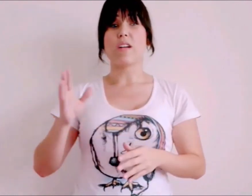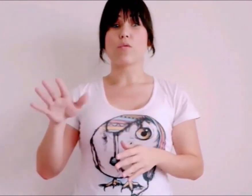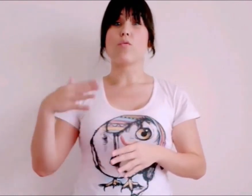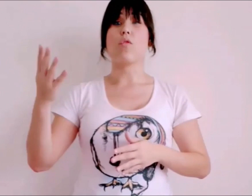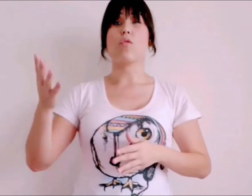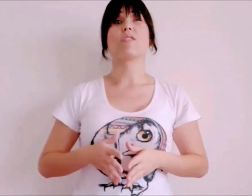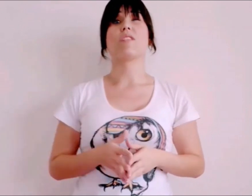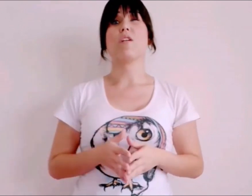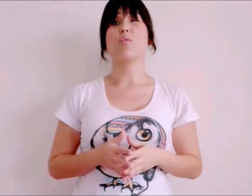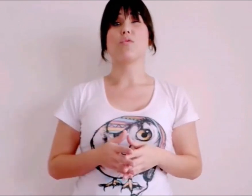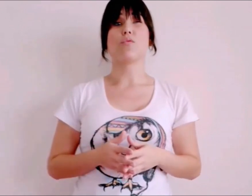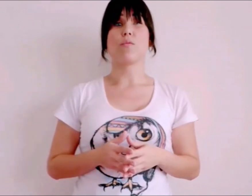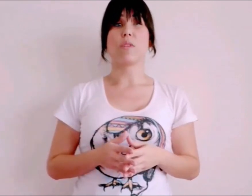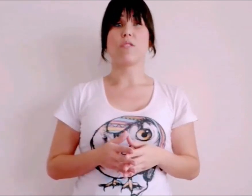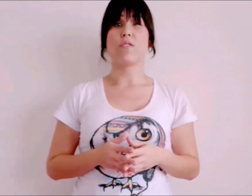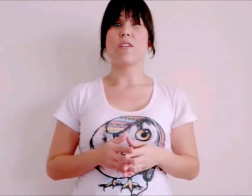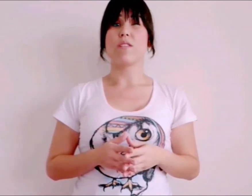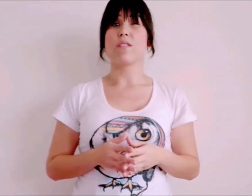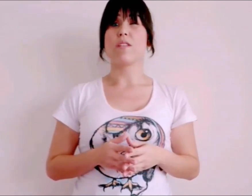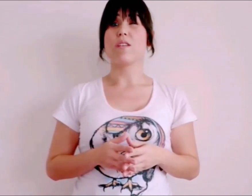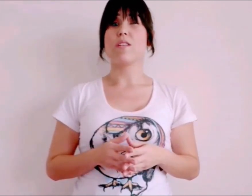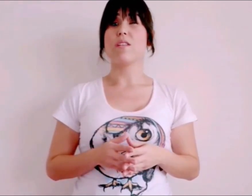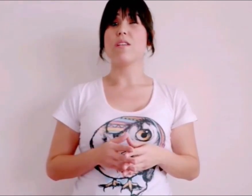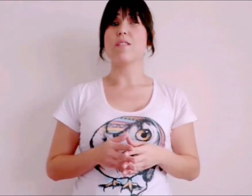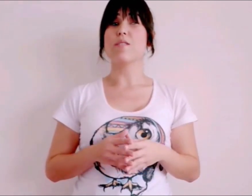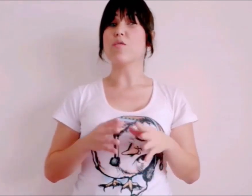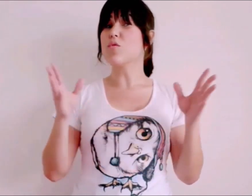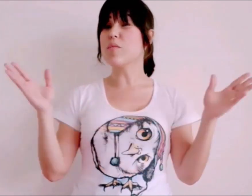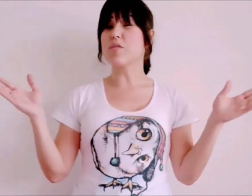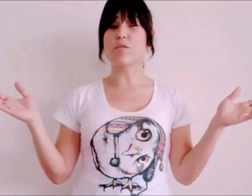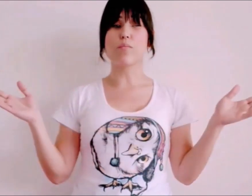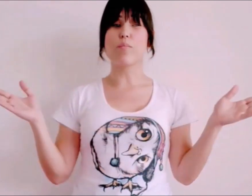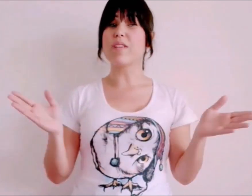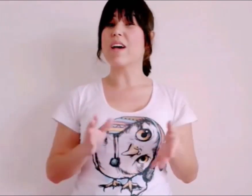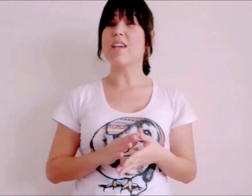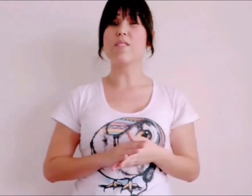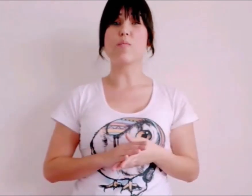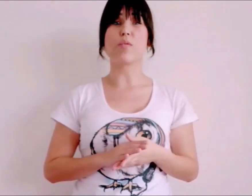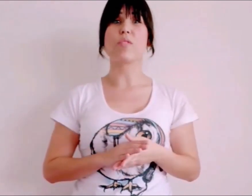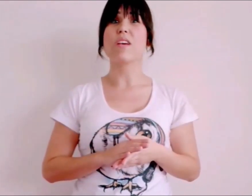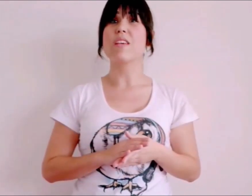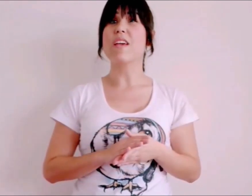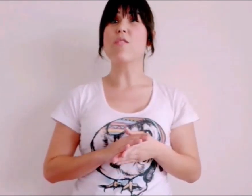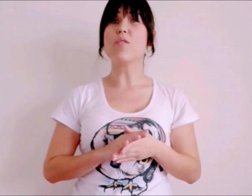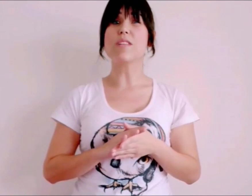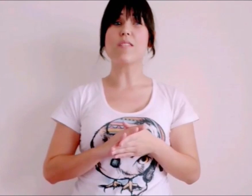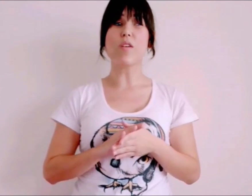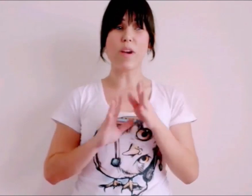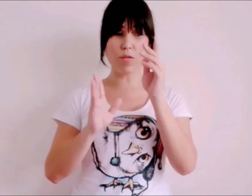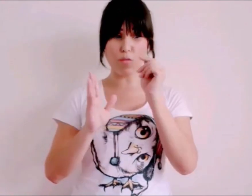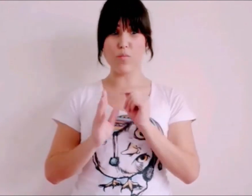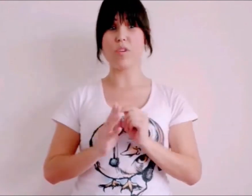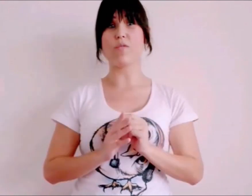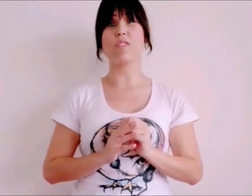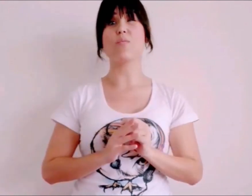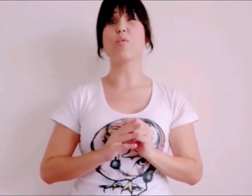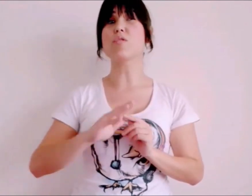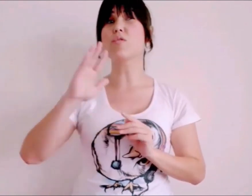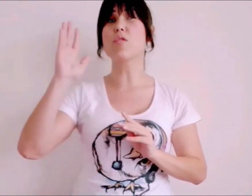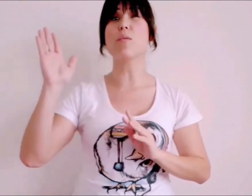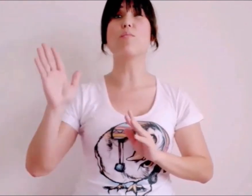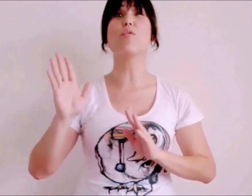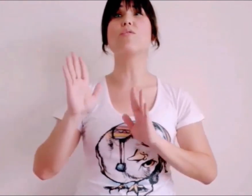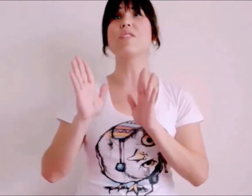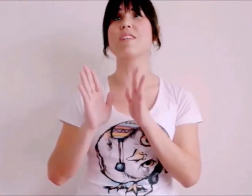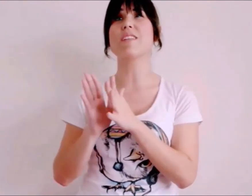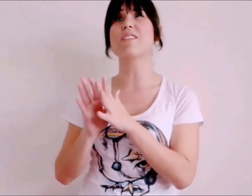quando comparados com homens que não possuem uma deficiência. São números bizarríssimos. E aí, vou dar só mais um para vocês,